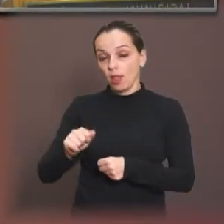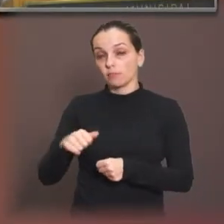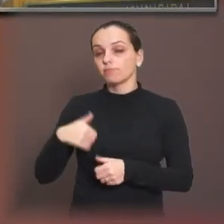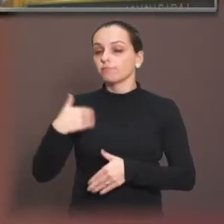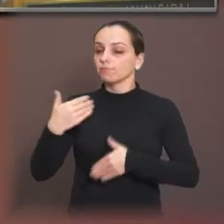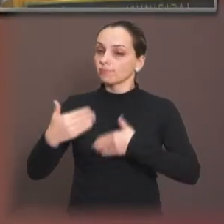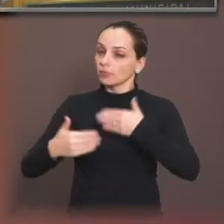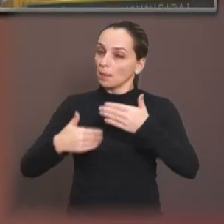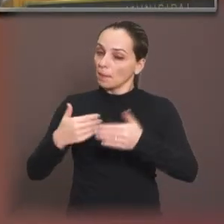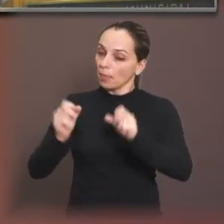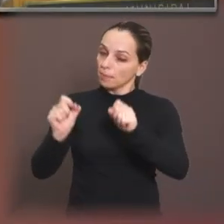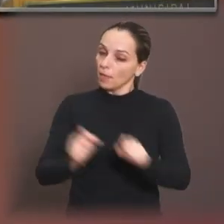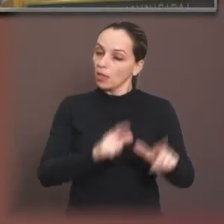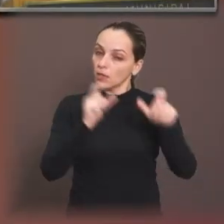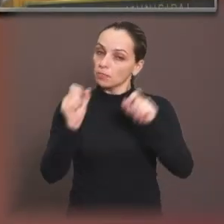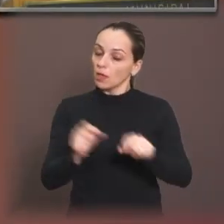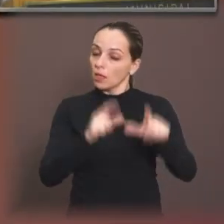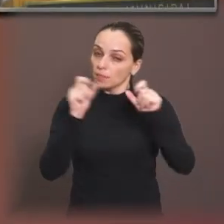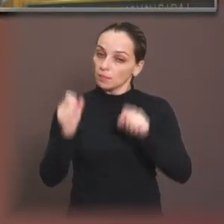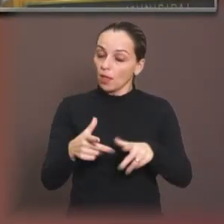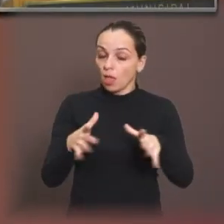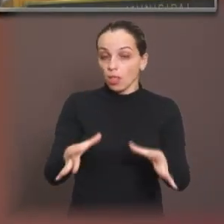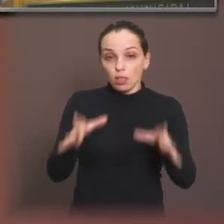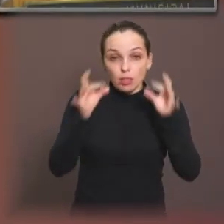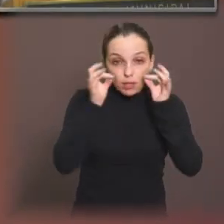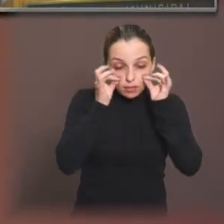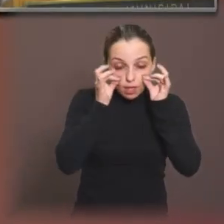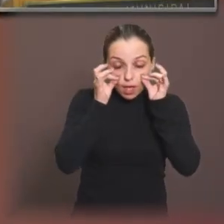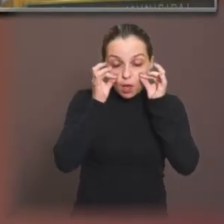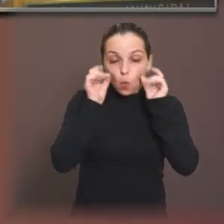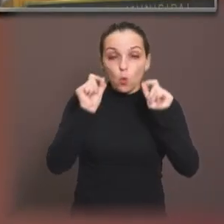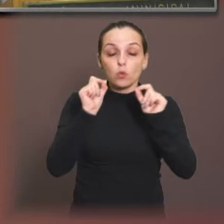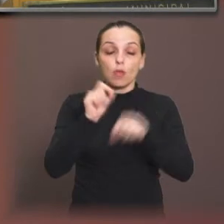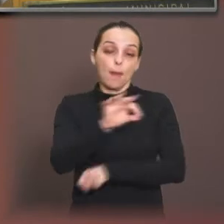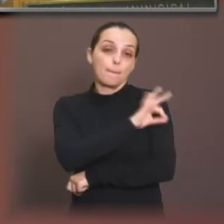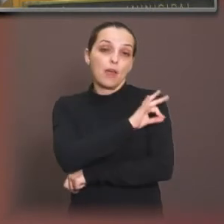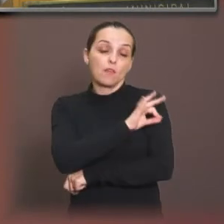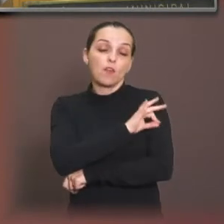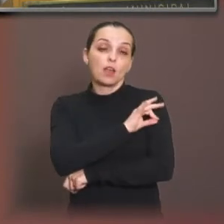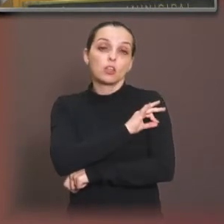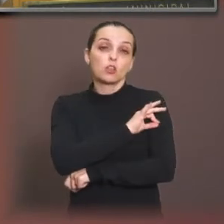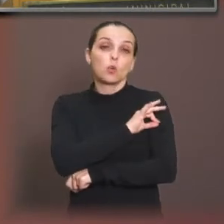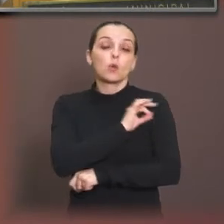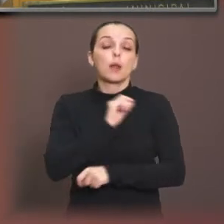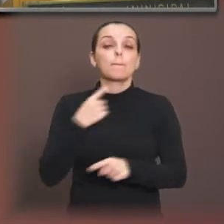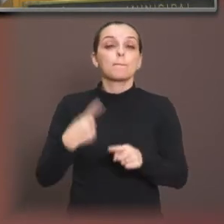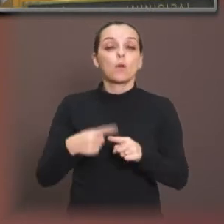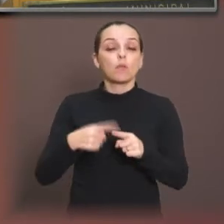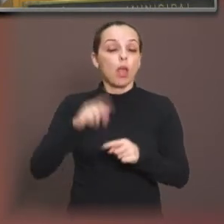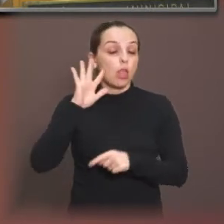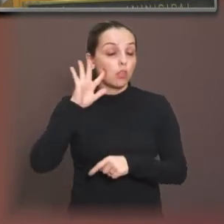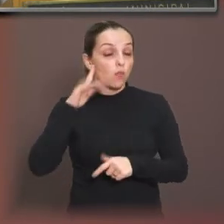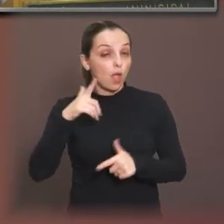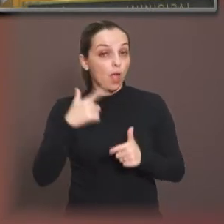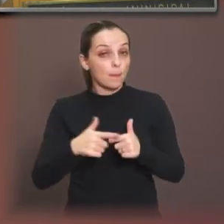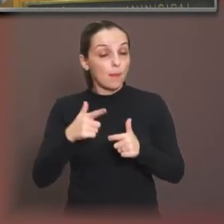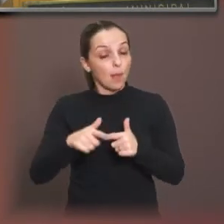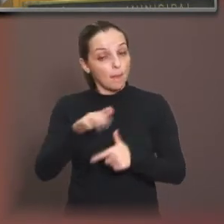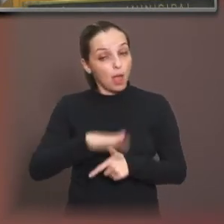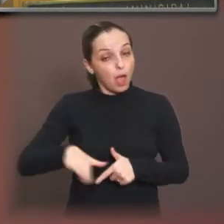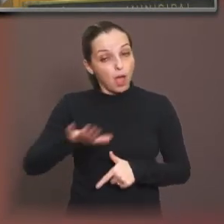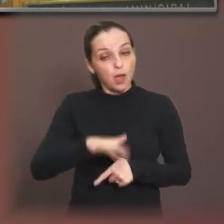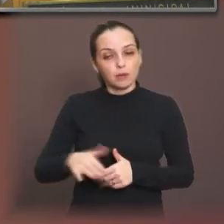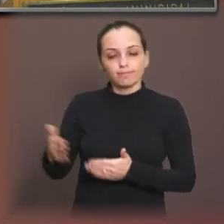E quero chamar a atenção do setor competente da prefeitura para que tome providências em relação à área.